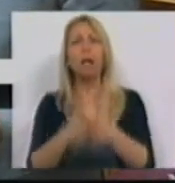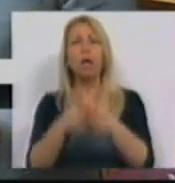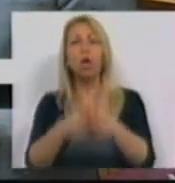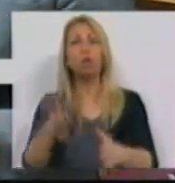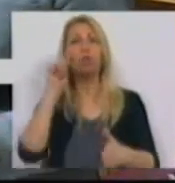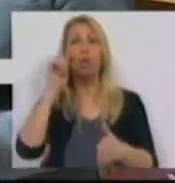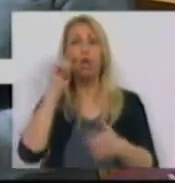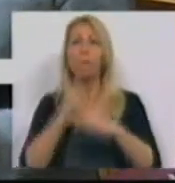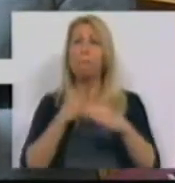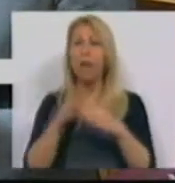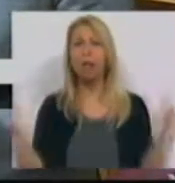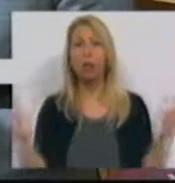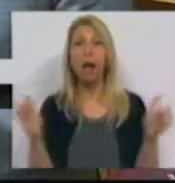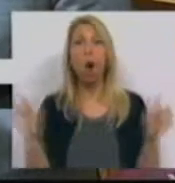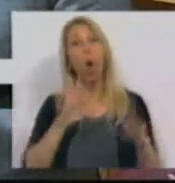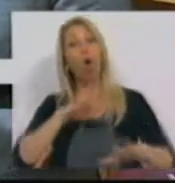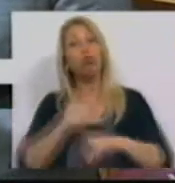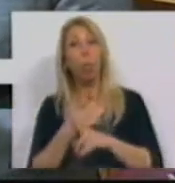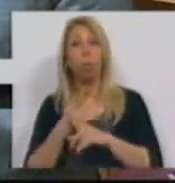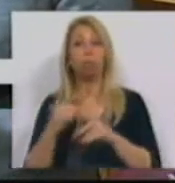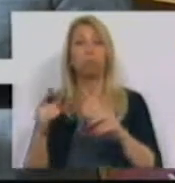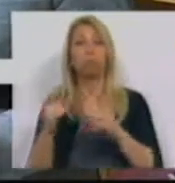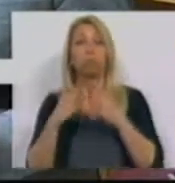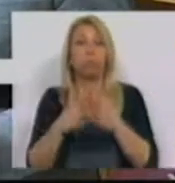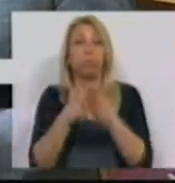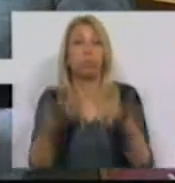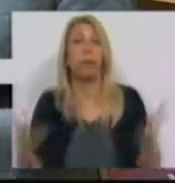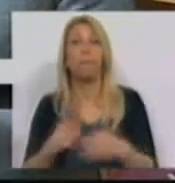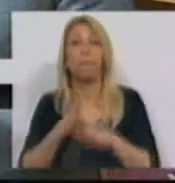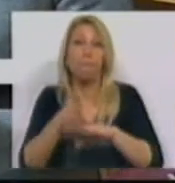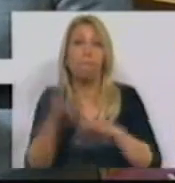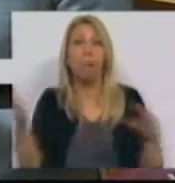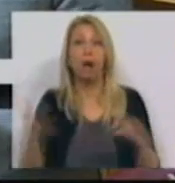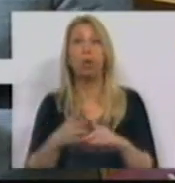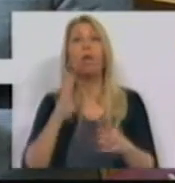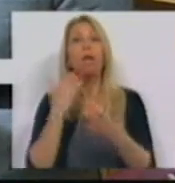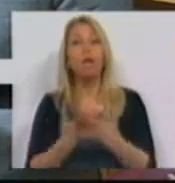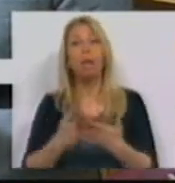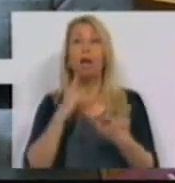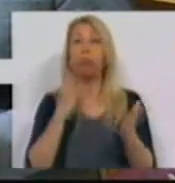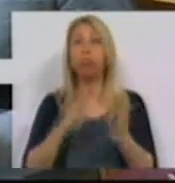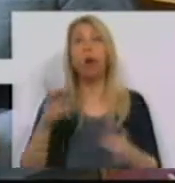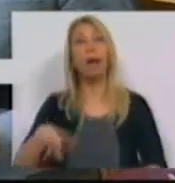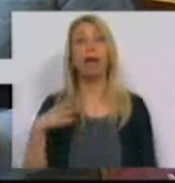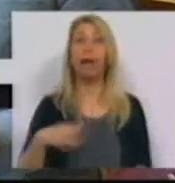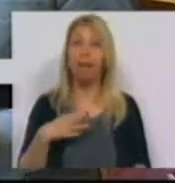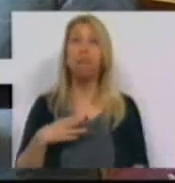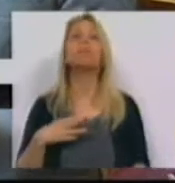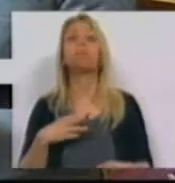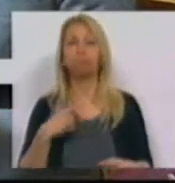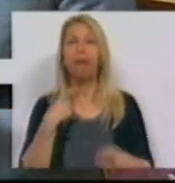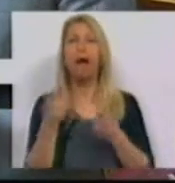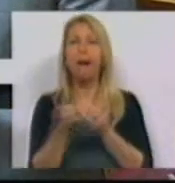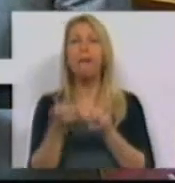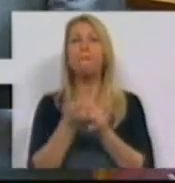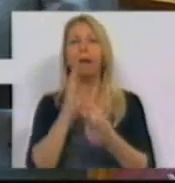ou de outros tráfegos e à geração de produtos criadores de riqueza, estar-se-á mais perto de cumprir aquele desígnio de desenvolvimento.